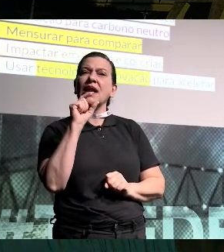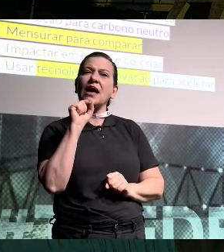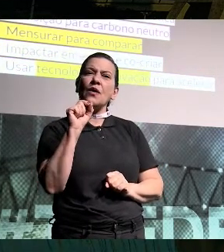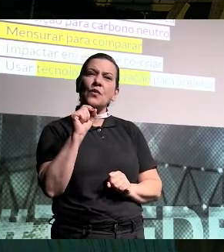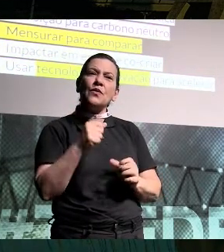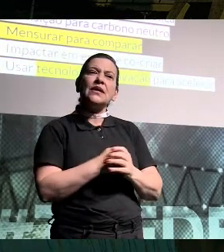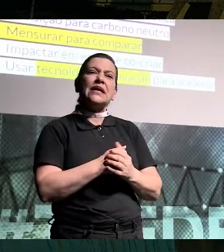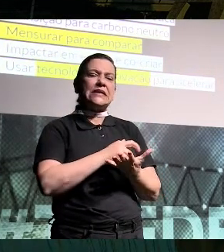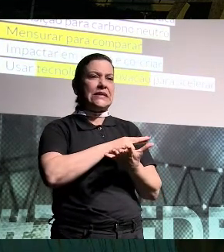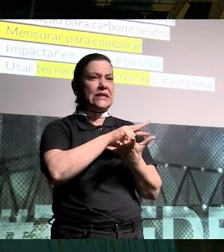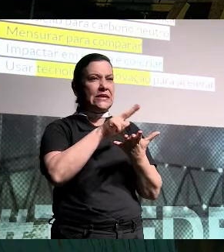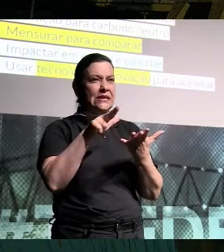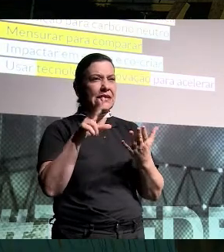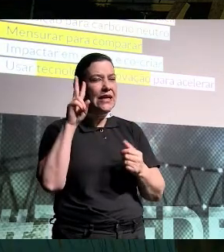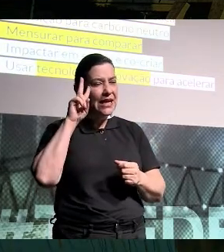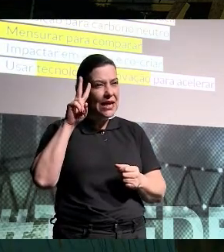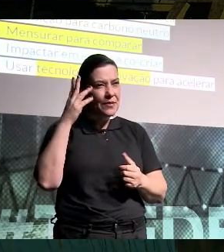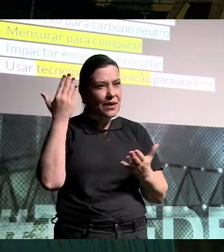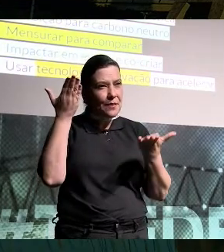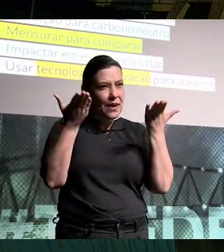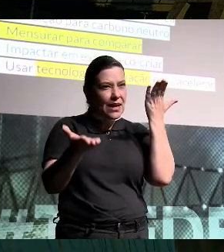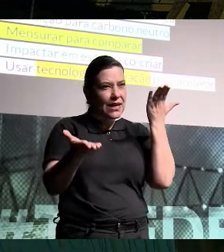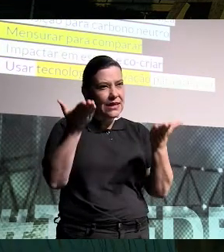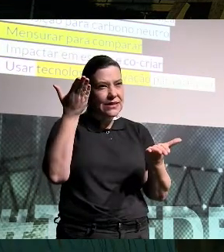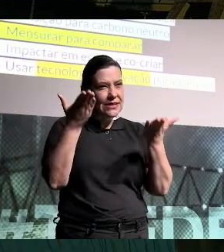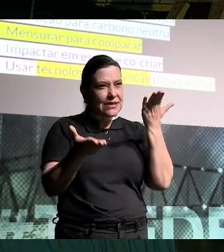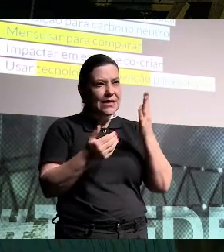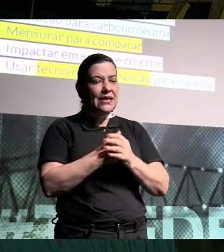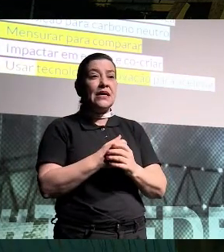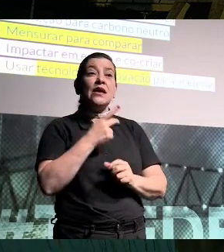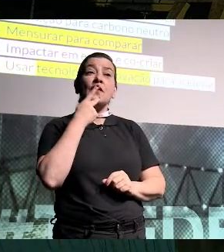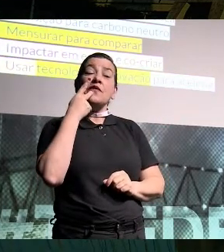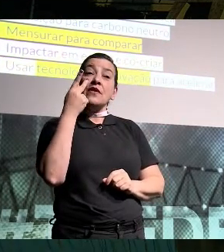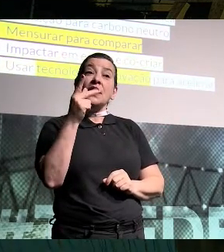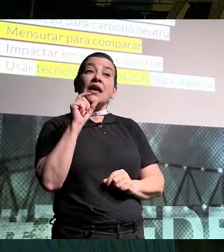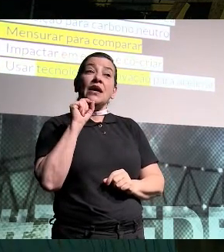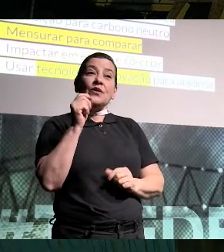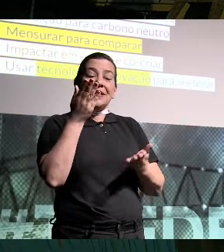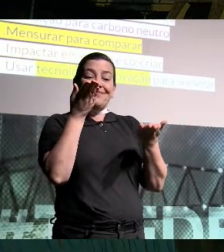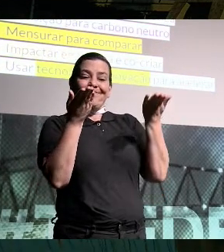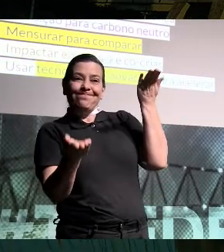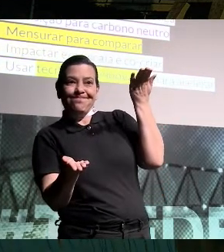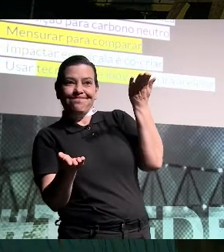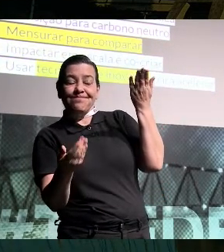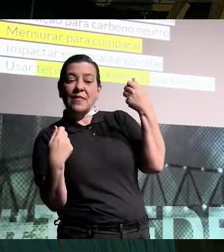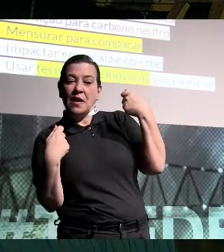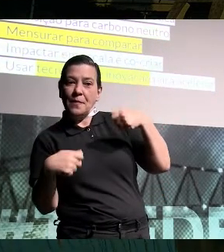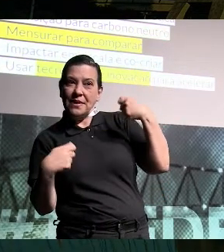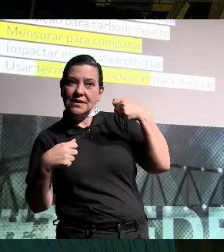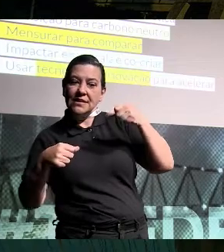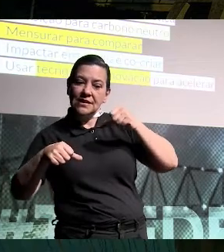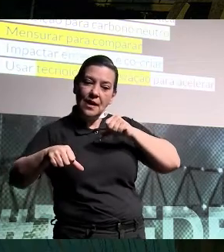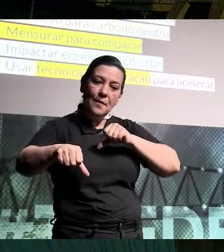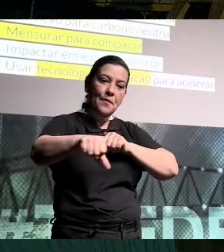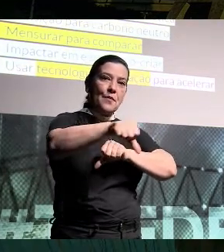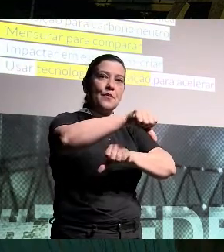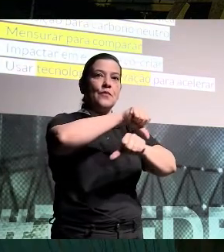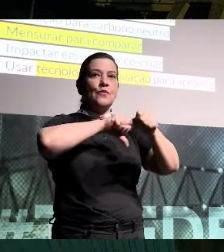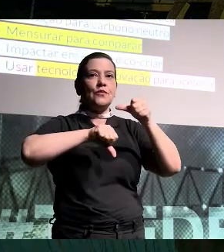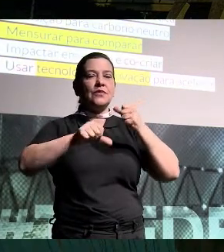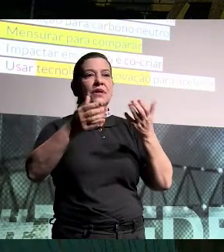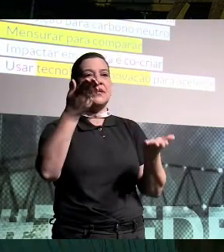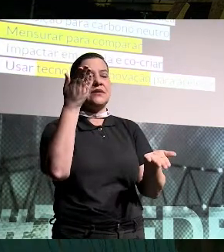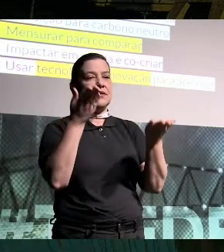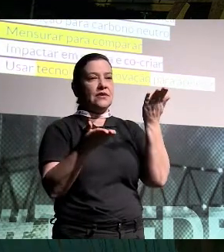causa e efeito. Lembra da balança? Em algum momento eu falei da equação que está desbalanceada. A gente precisa colocar isso de novo aqui